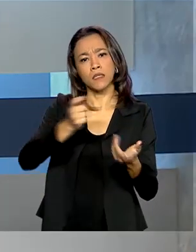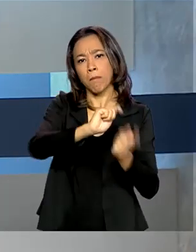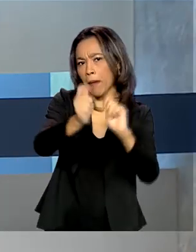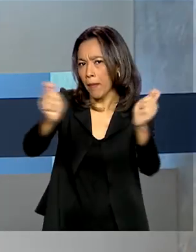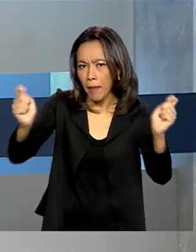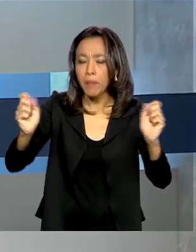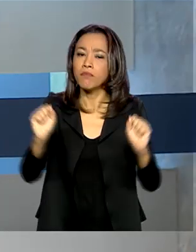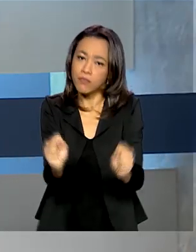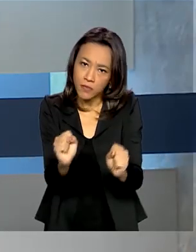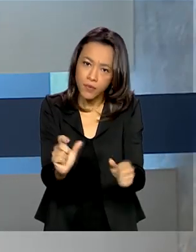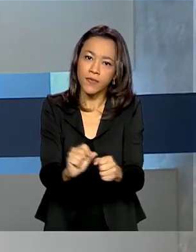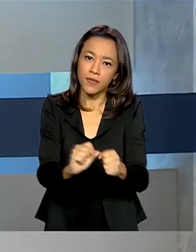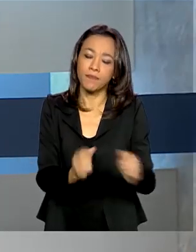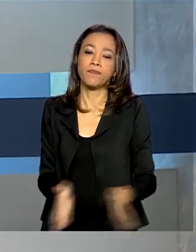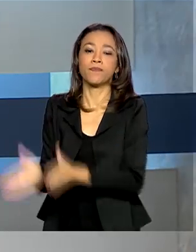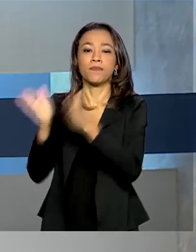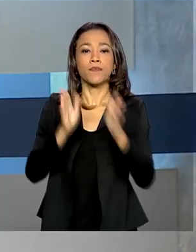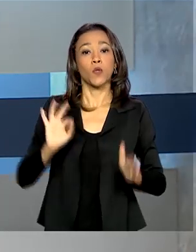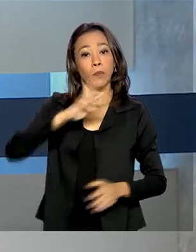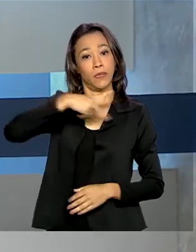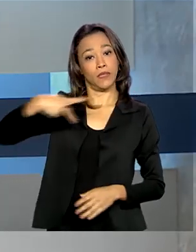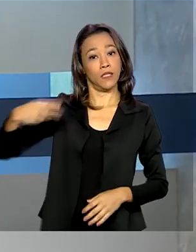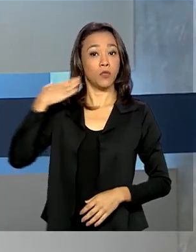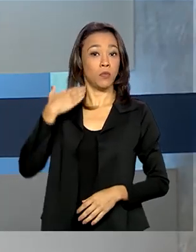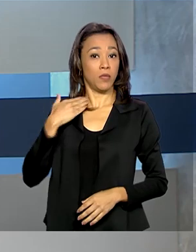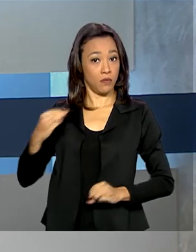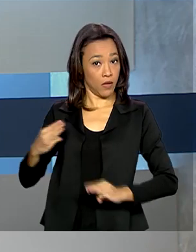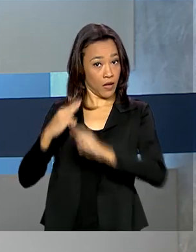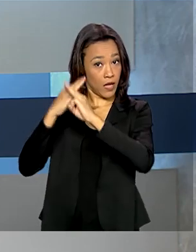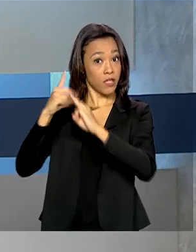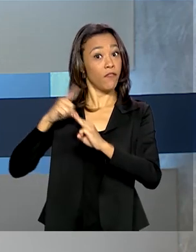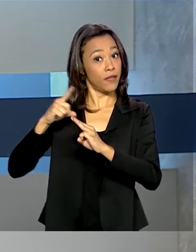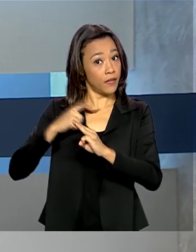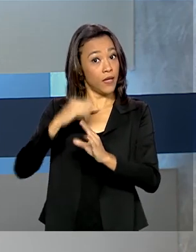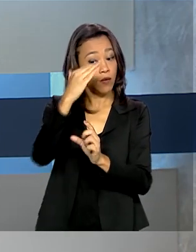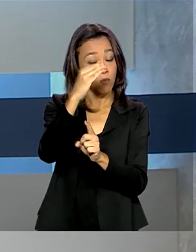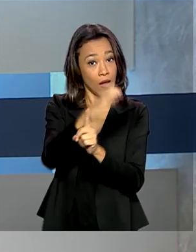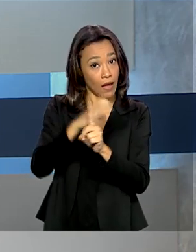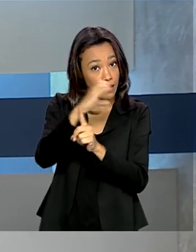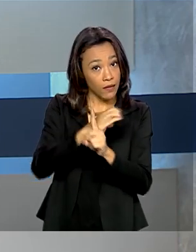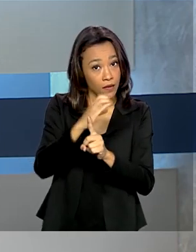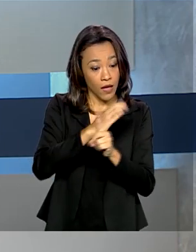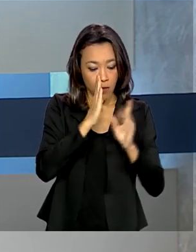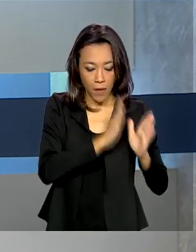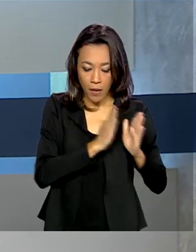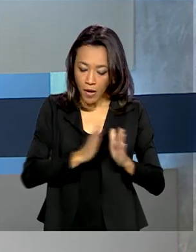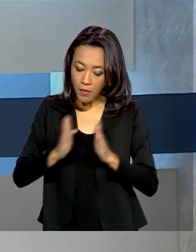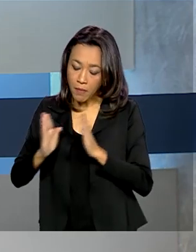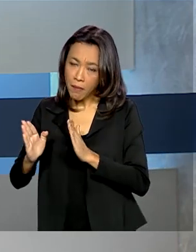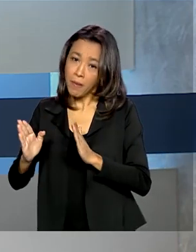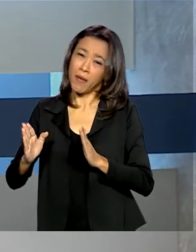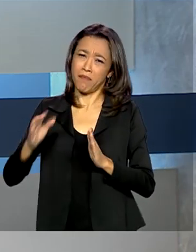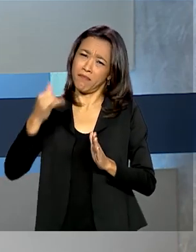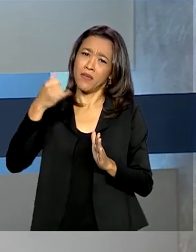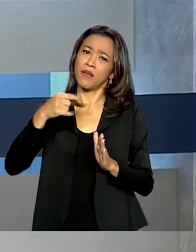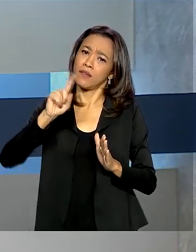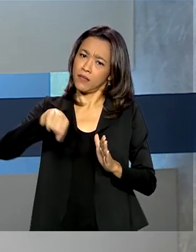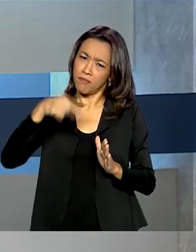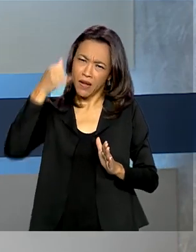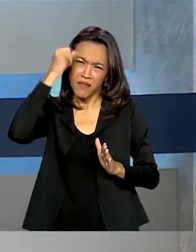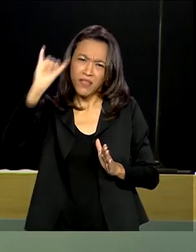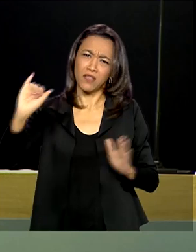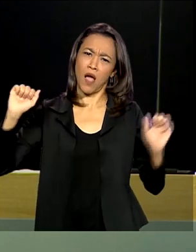O presidente da Caixa explicou que os saques terão um cronograma ainda a ser definido para evitar aglomerações.